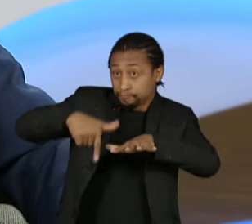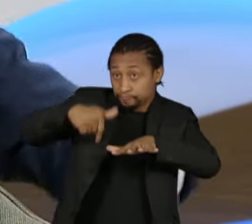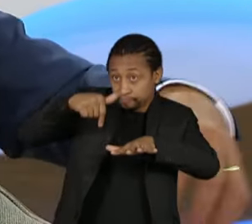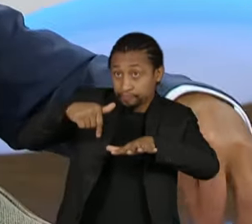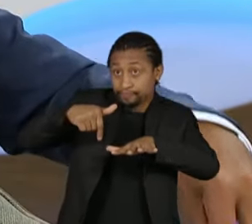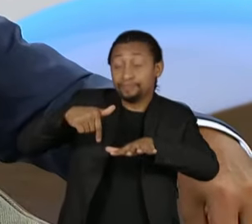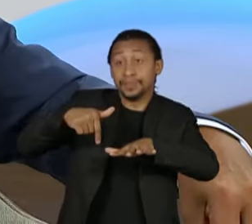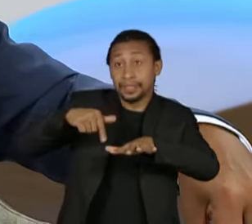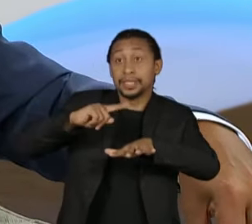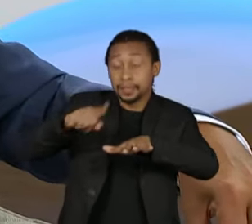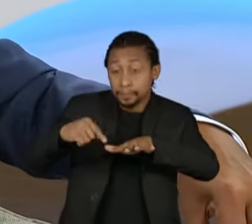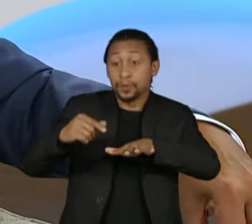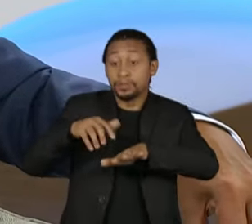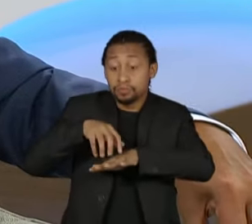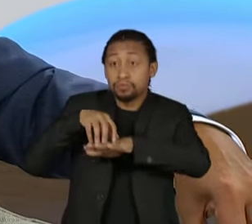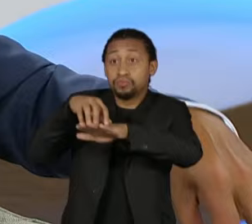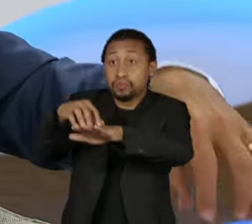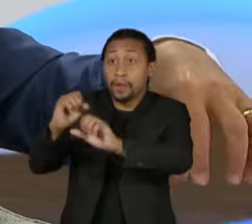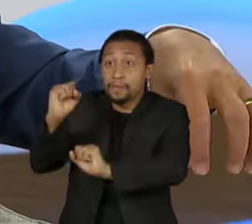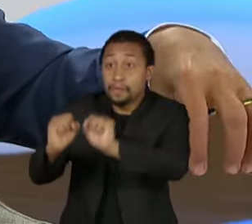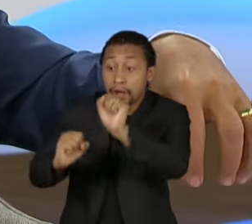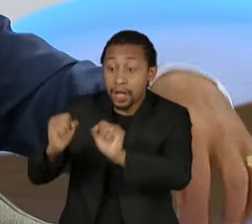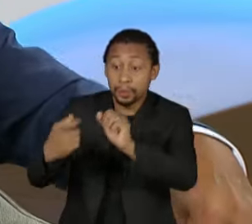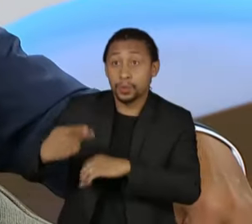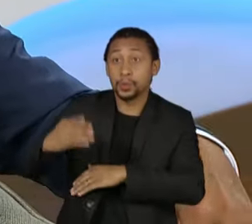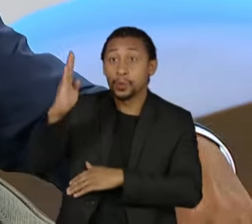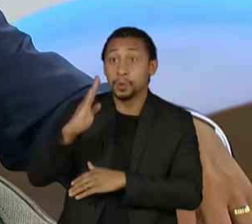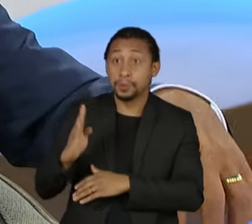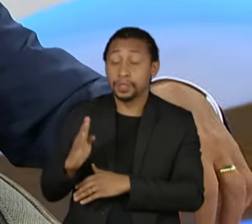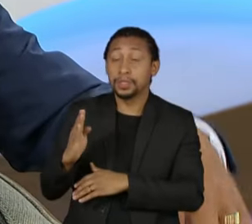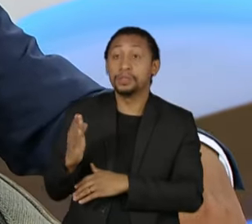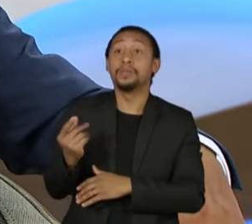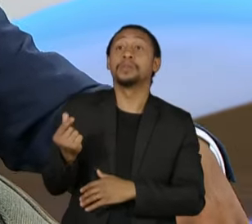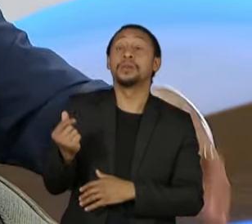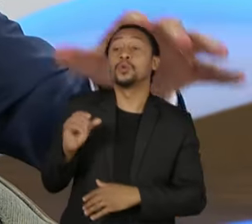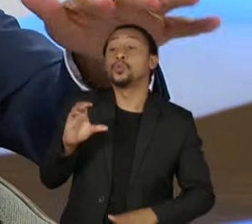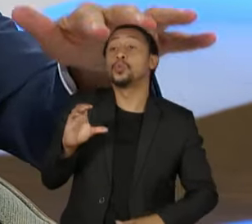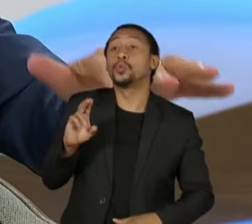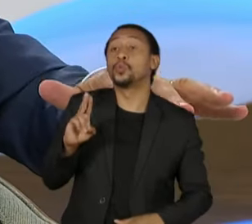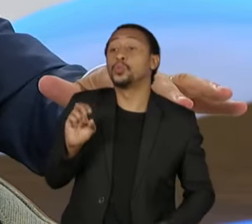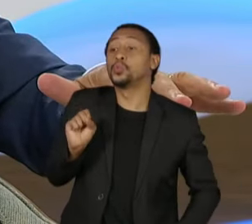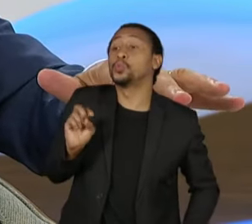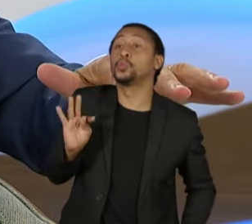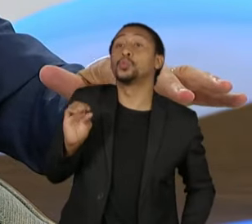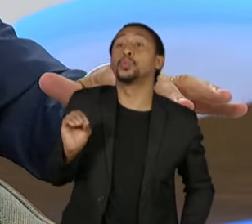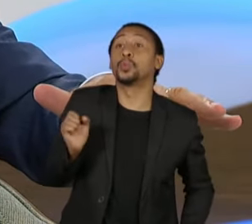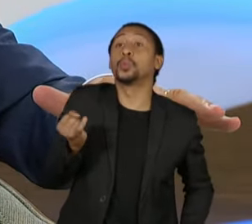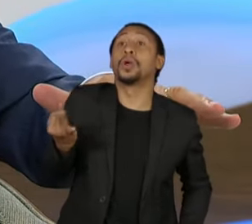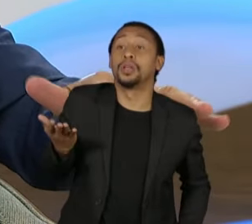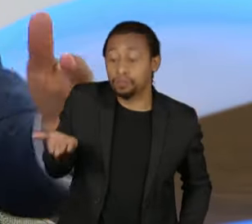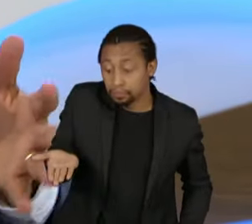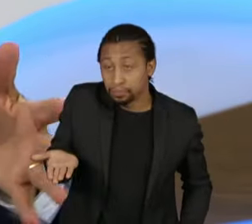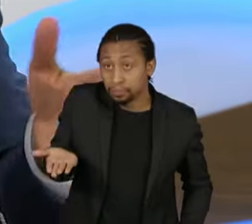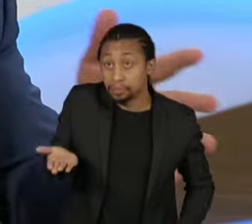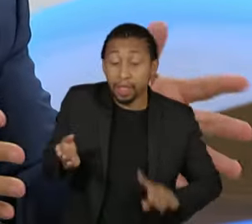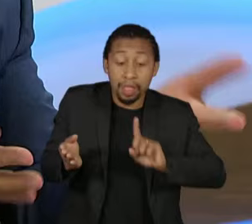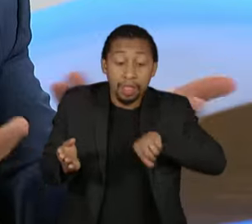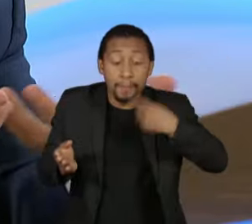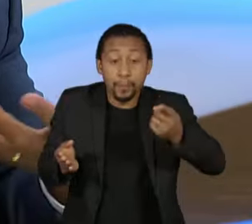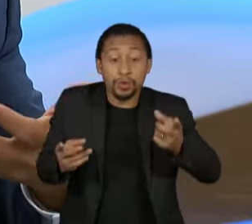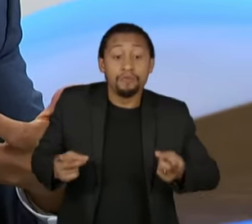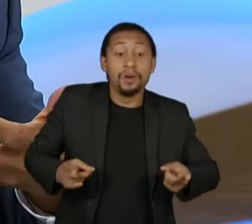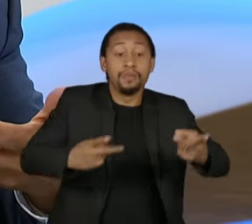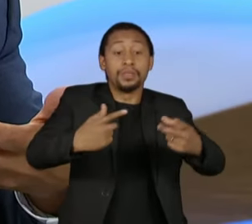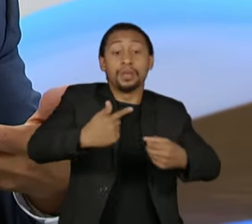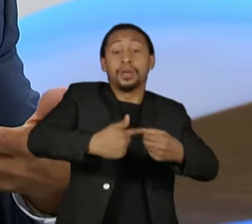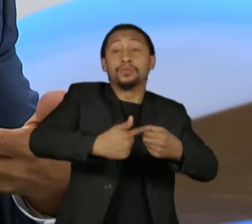para definir qual é o preço do combustível. Isso aqui já tem um ganho. Mas, além